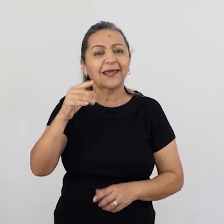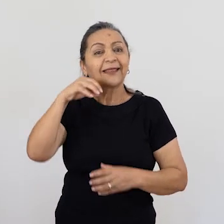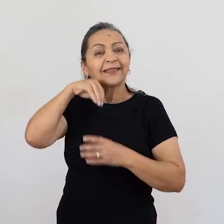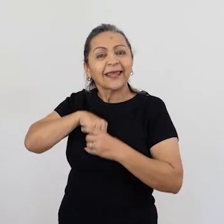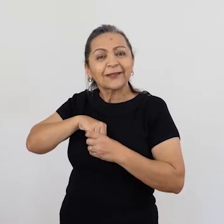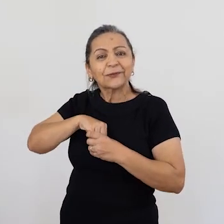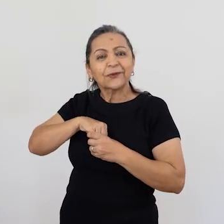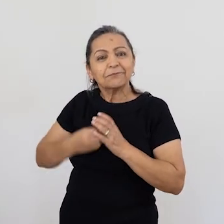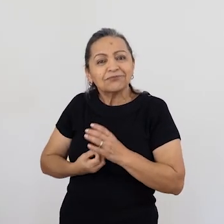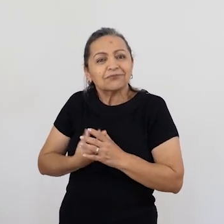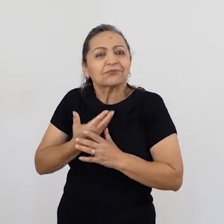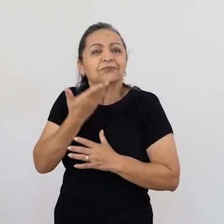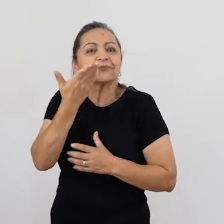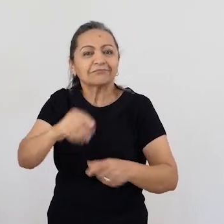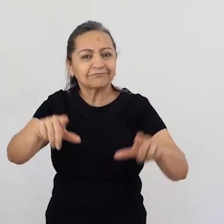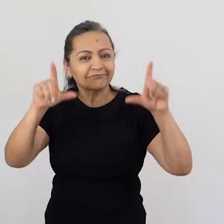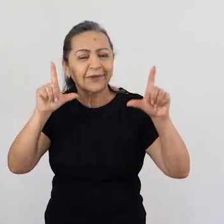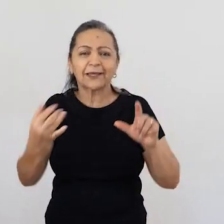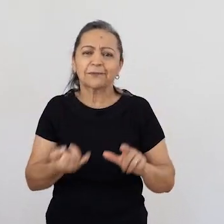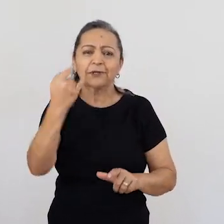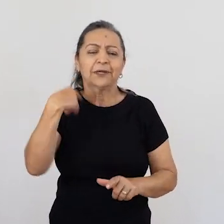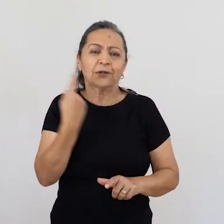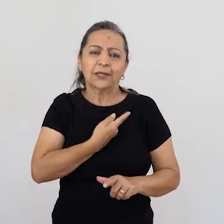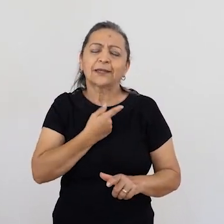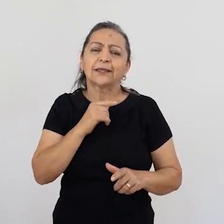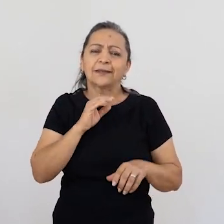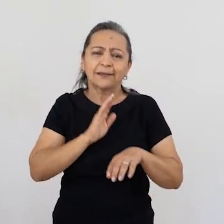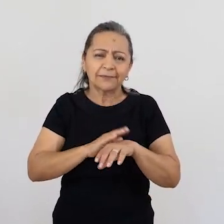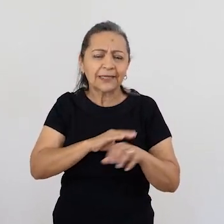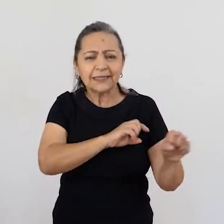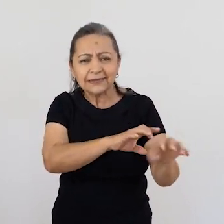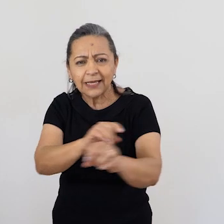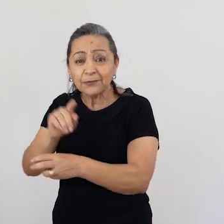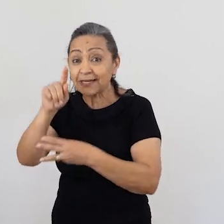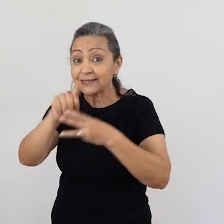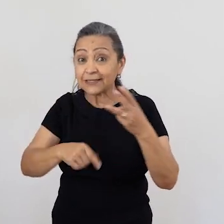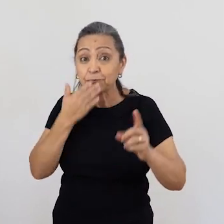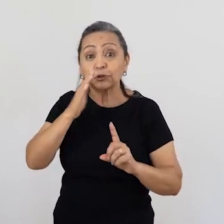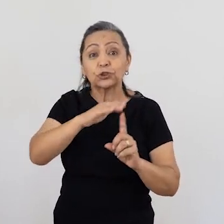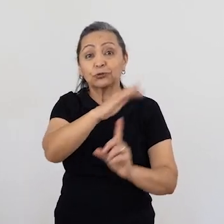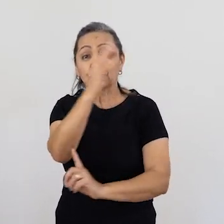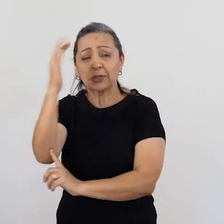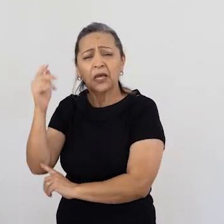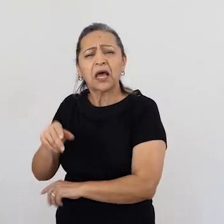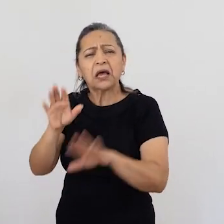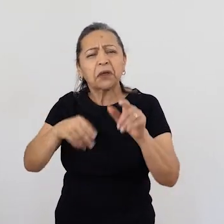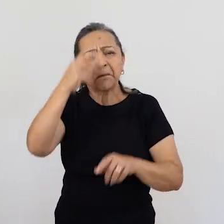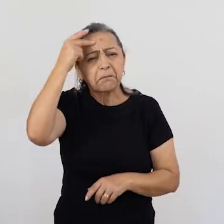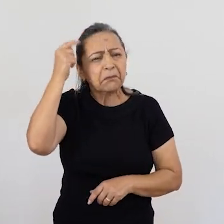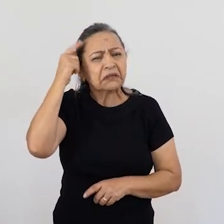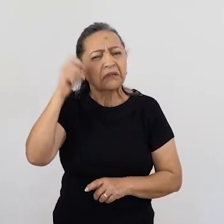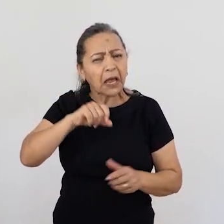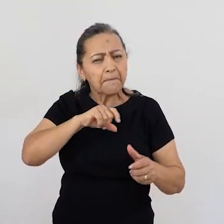de dentro para fora. Então, assim, é muito importante para nós aqui trabalharmos essas três ecologias. Porque as pessoas pensam, ah, vamos mudar o mundo.